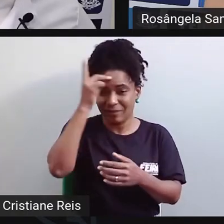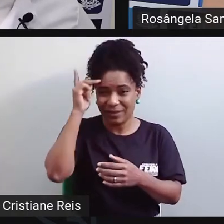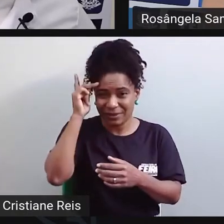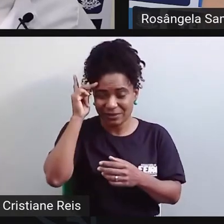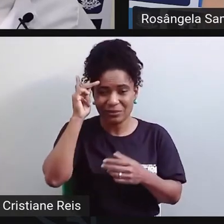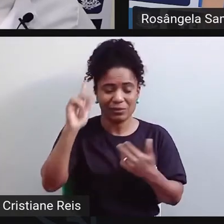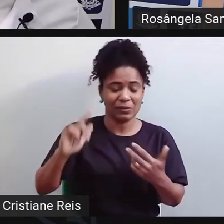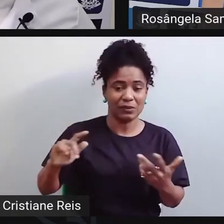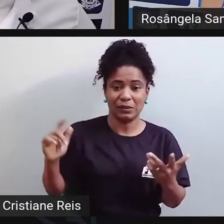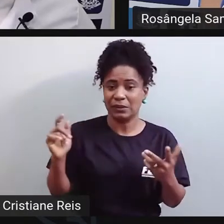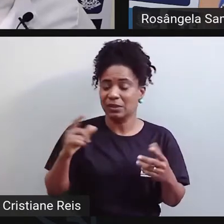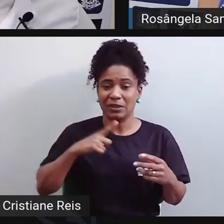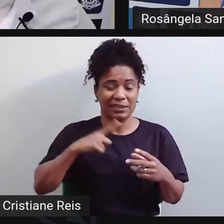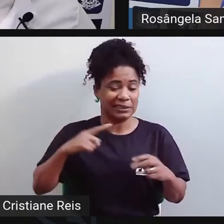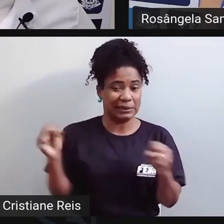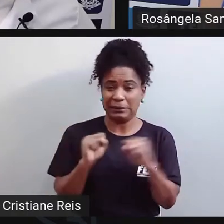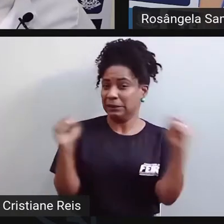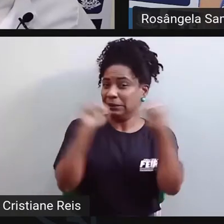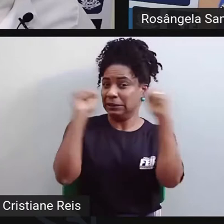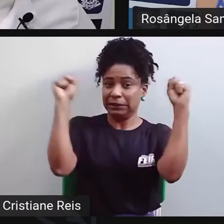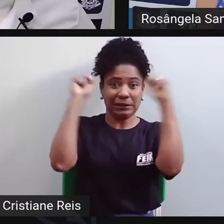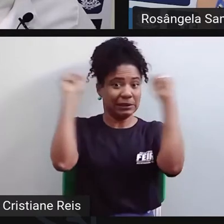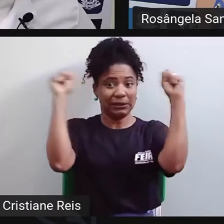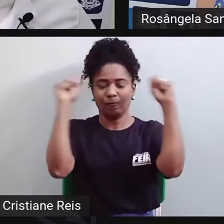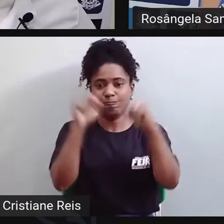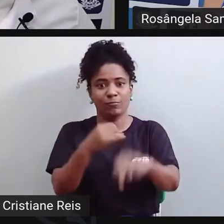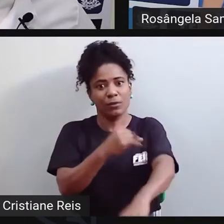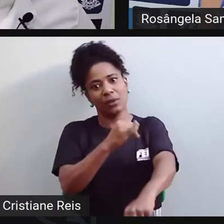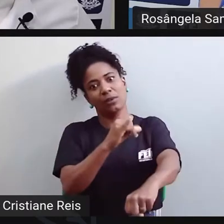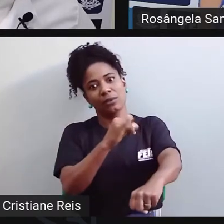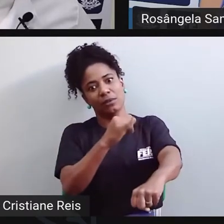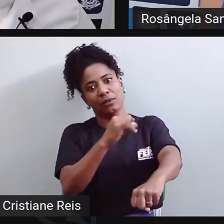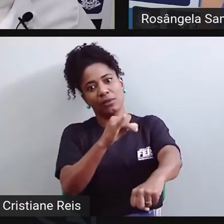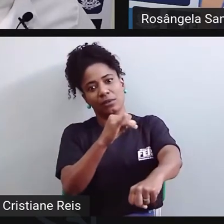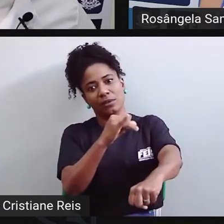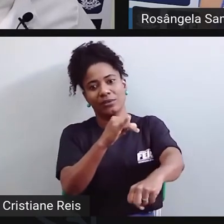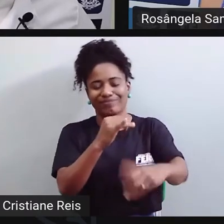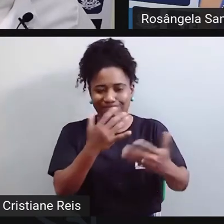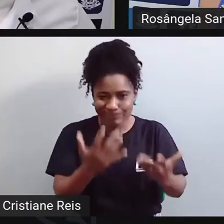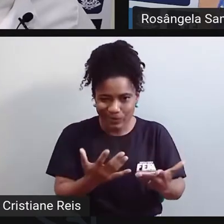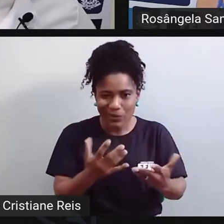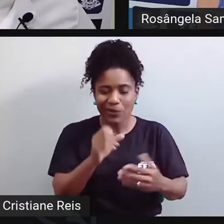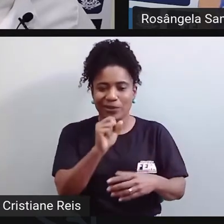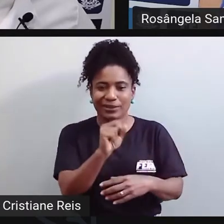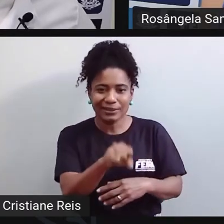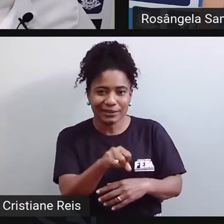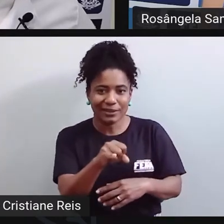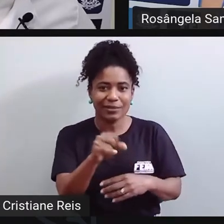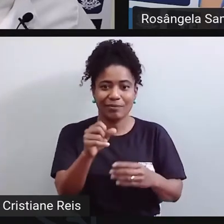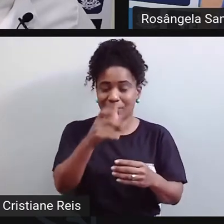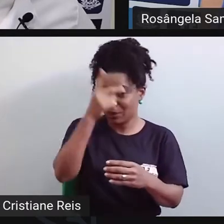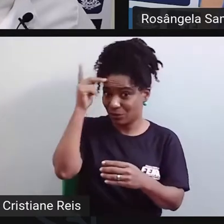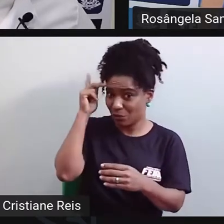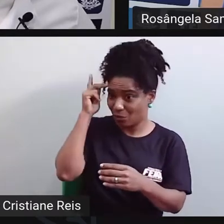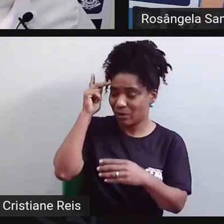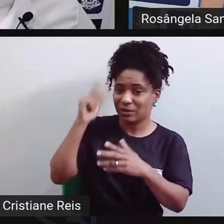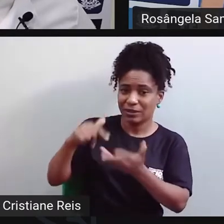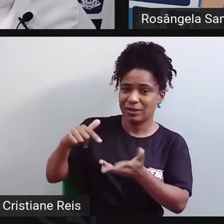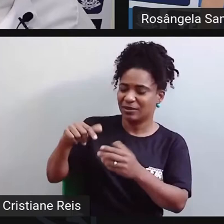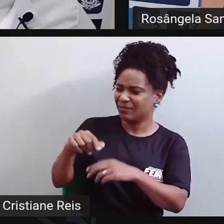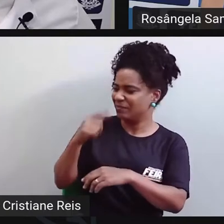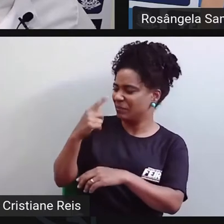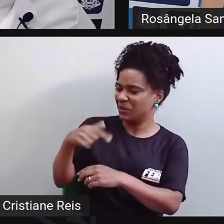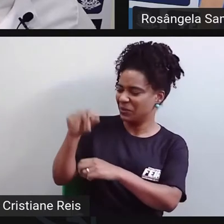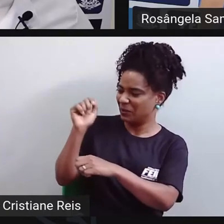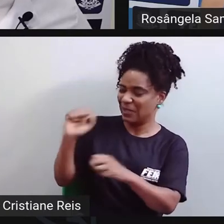aceitava ou não respondia de forma satisfatória aos funcionários. Tomavam o